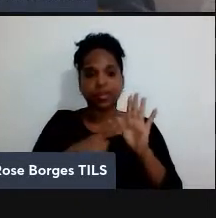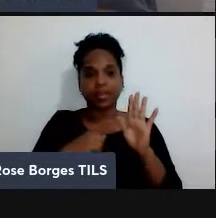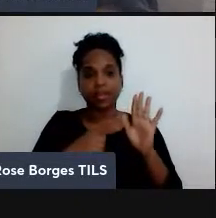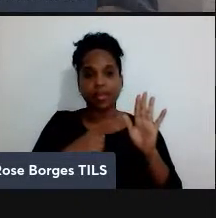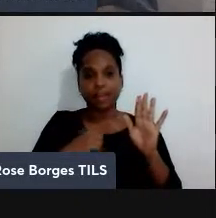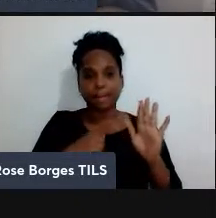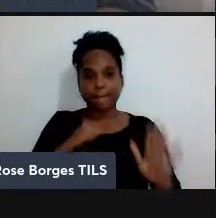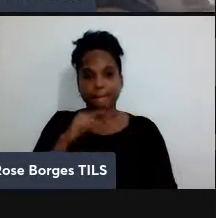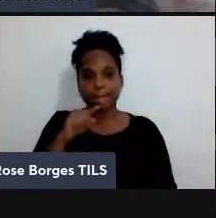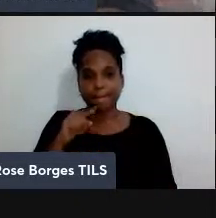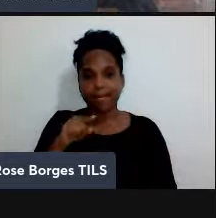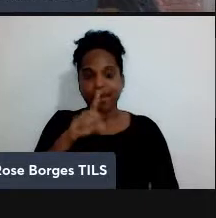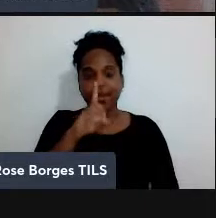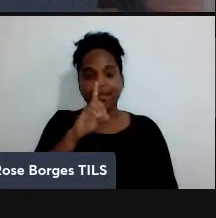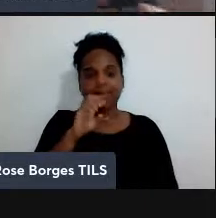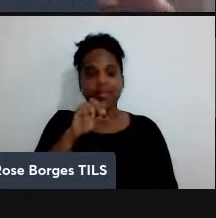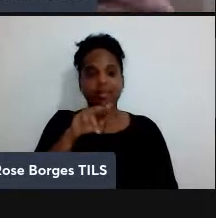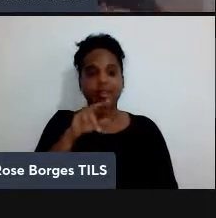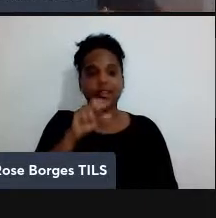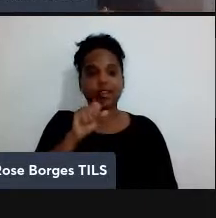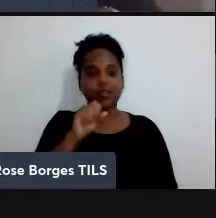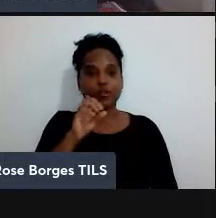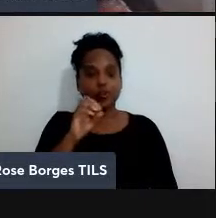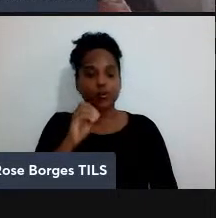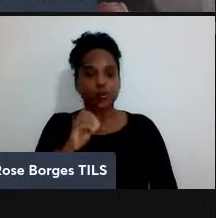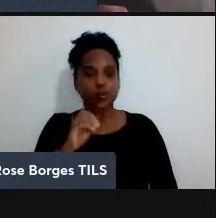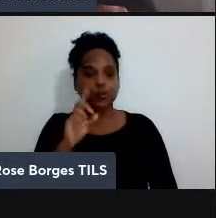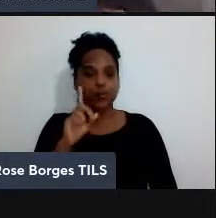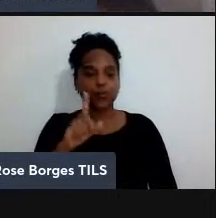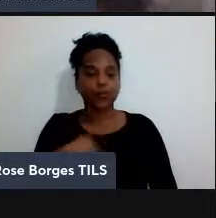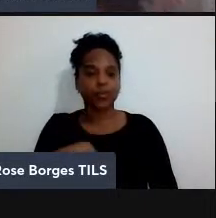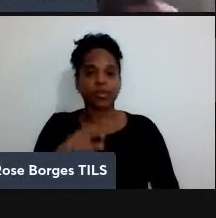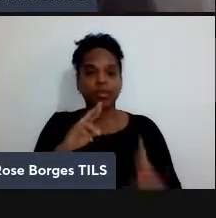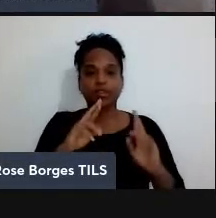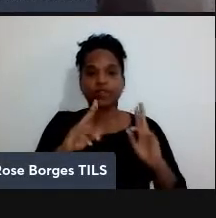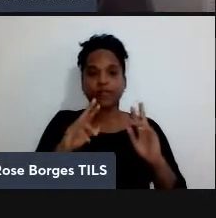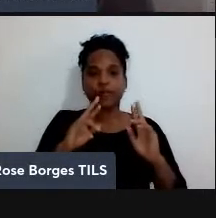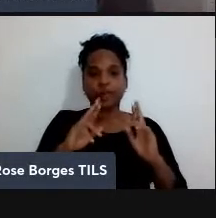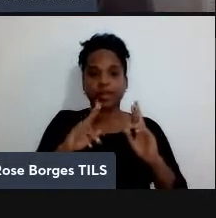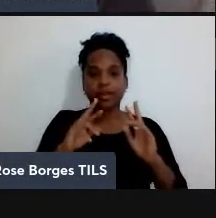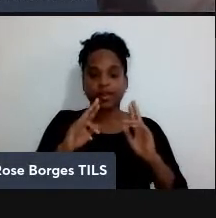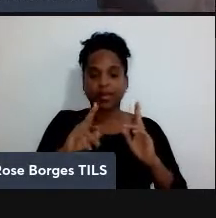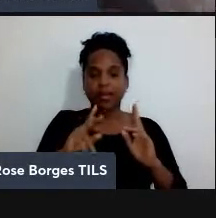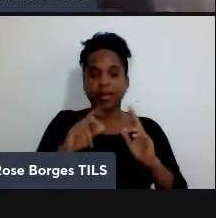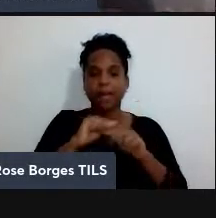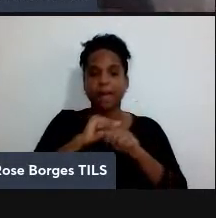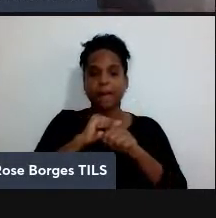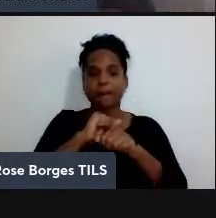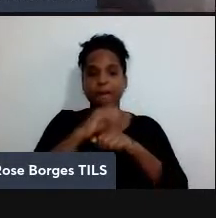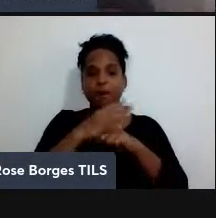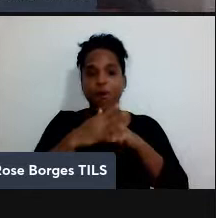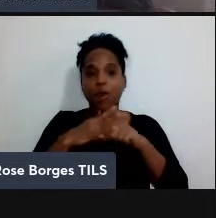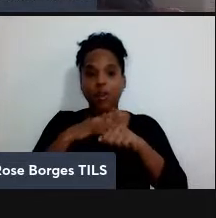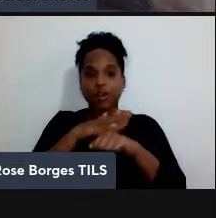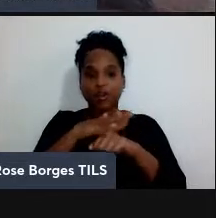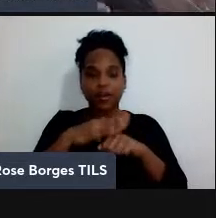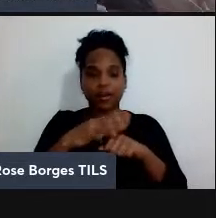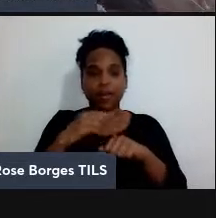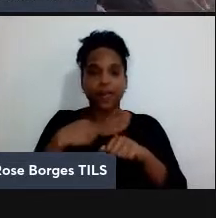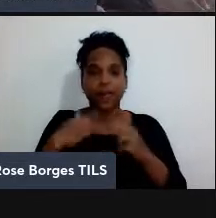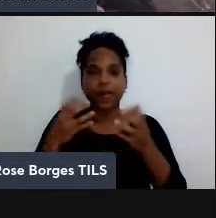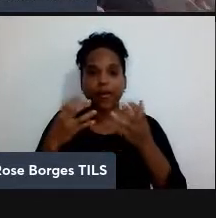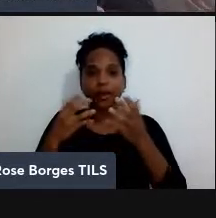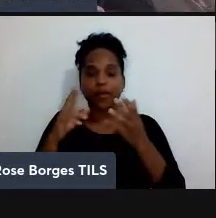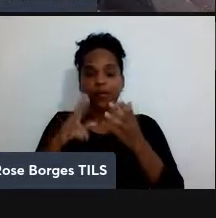superdenso, que é como se fosse o contrário da teleportação quântica. na teleportação quântica, eu quero usar emaranhamento e